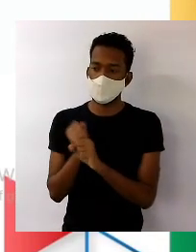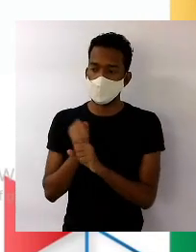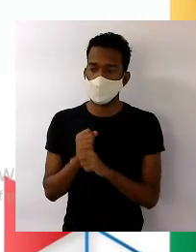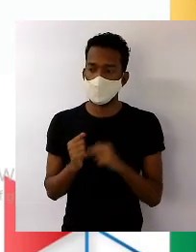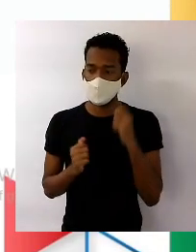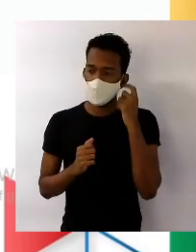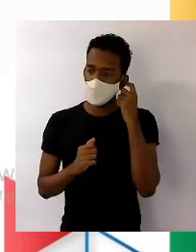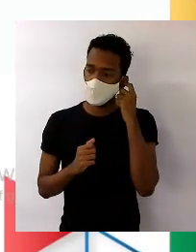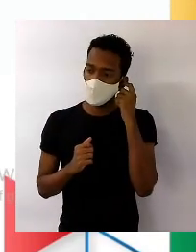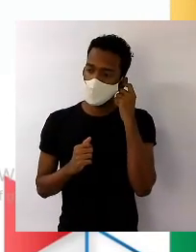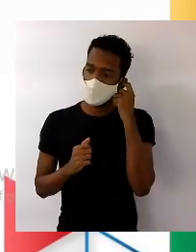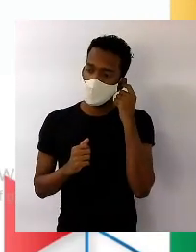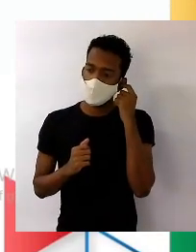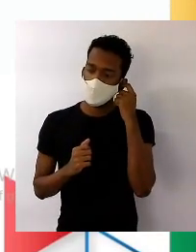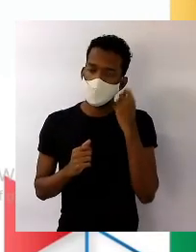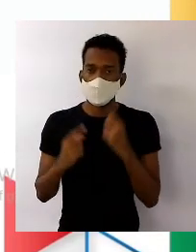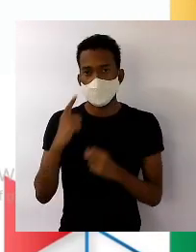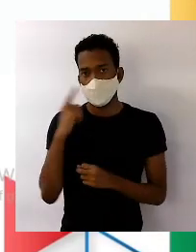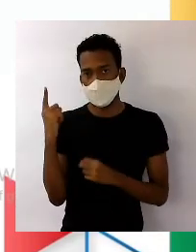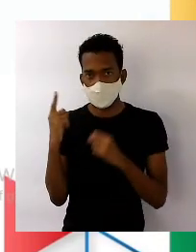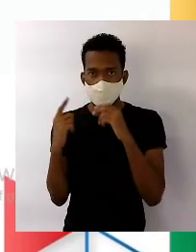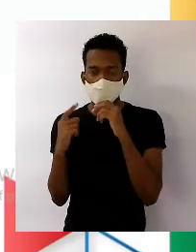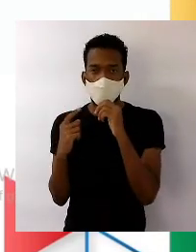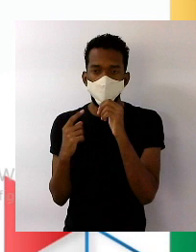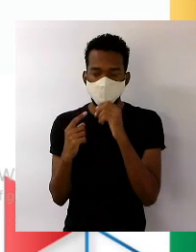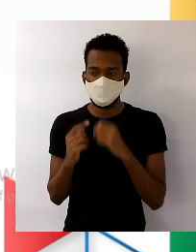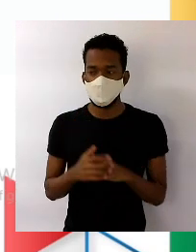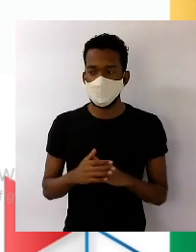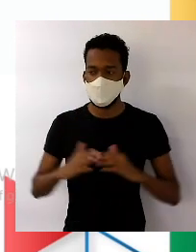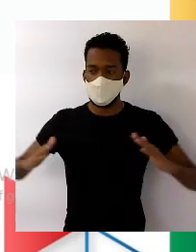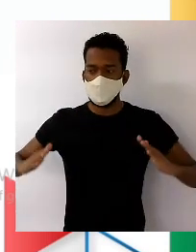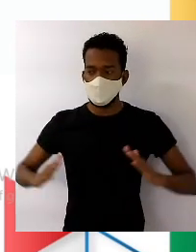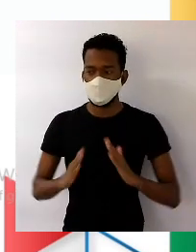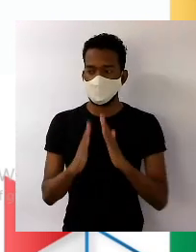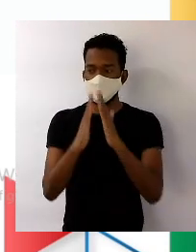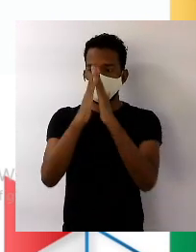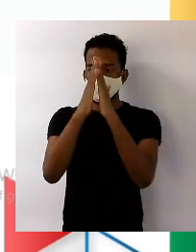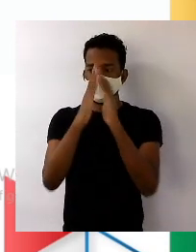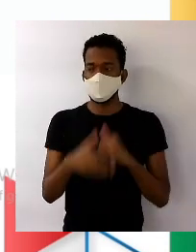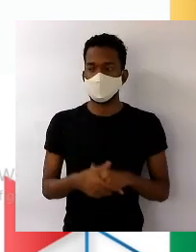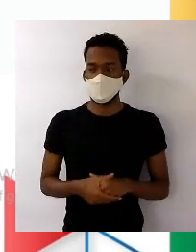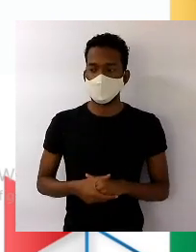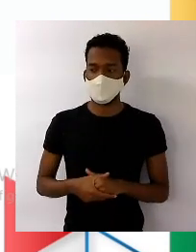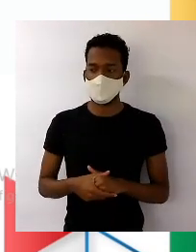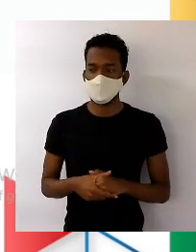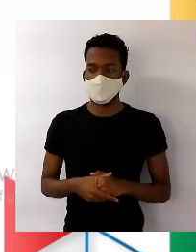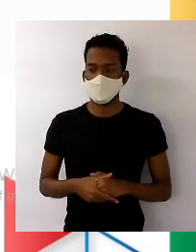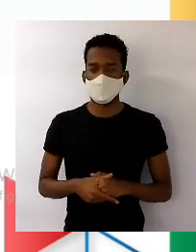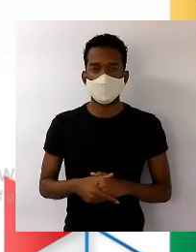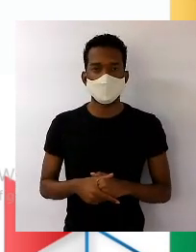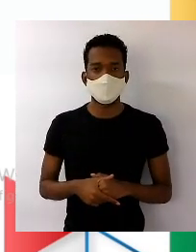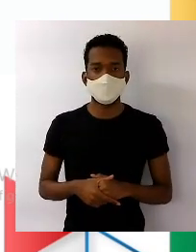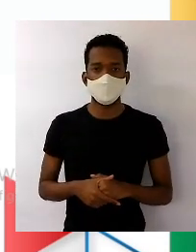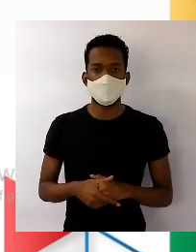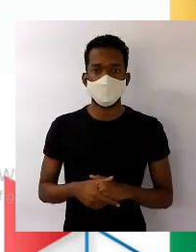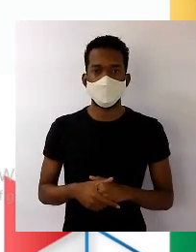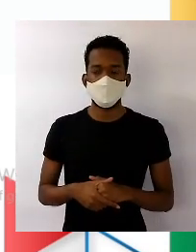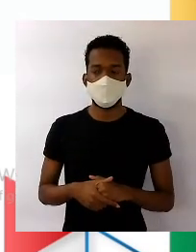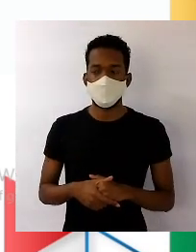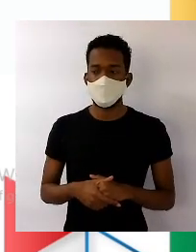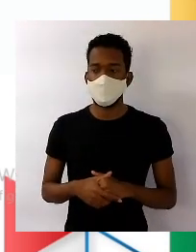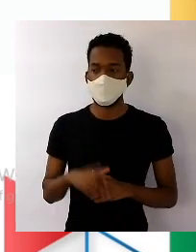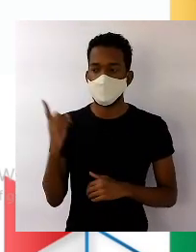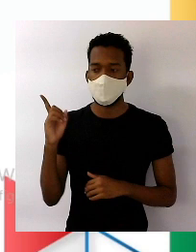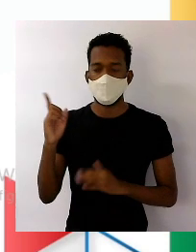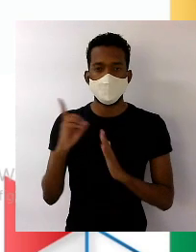Primeiro, a pirâmide que a gente vê aqui é a pirâmide da